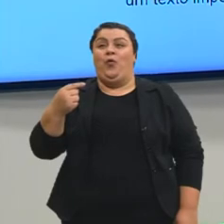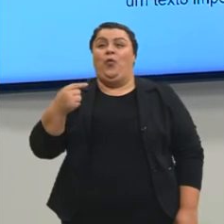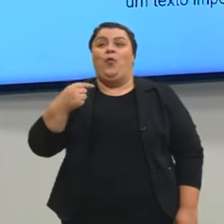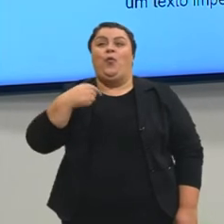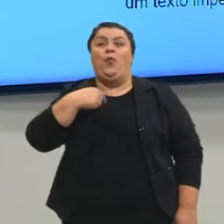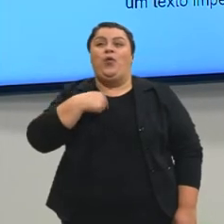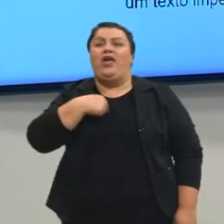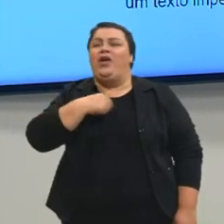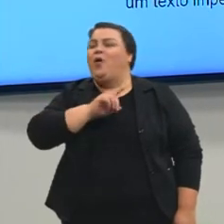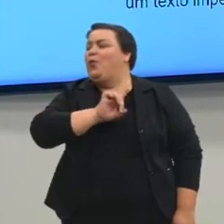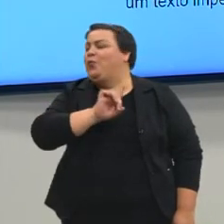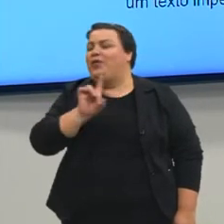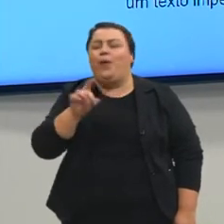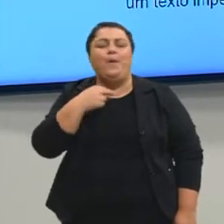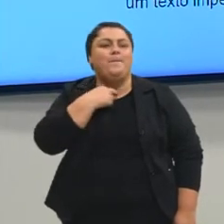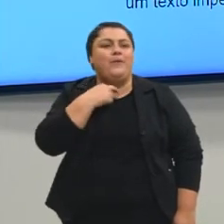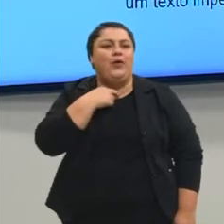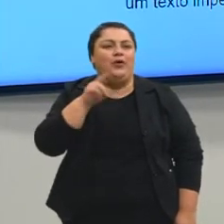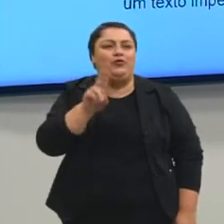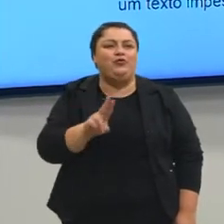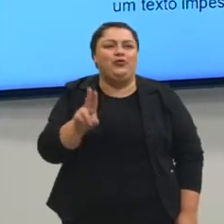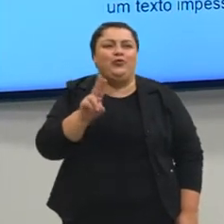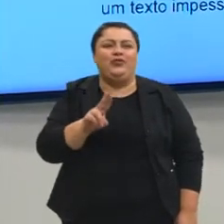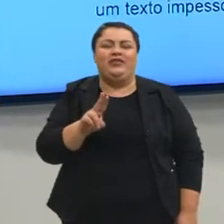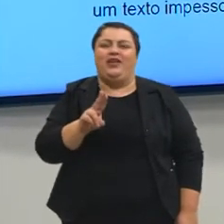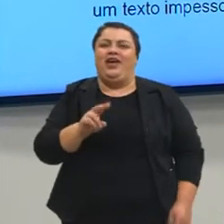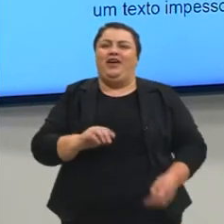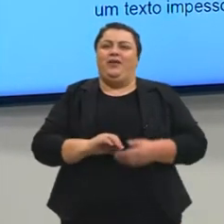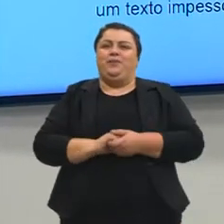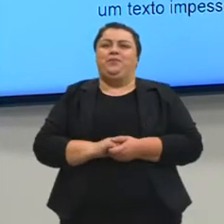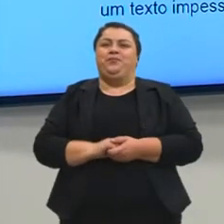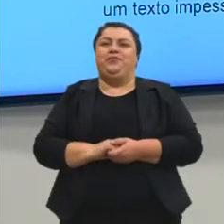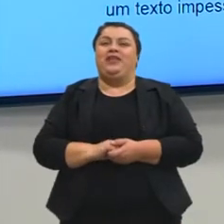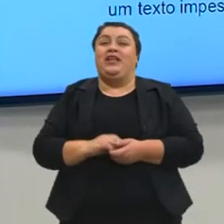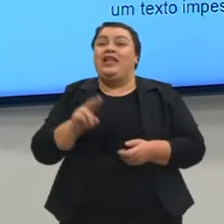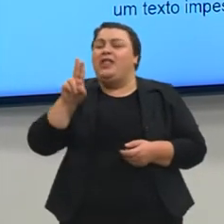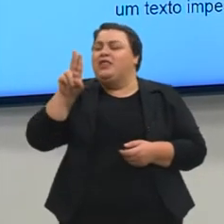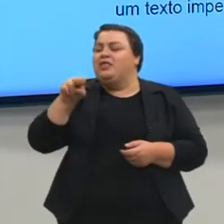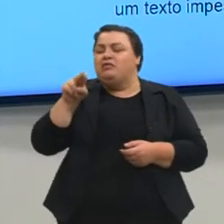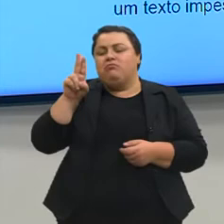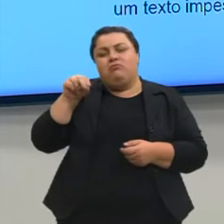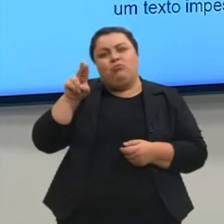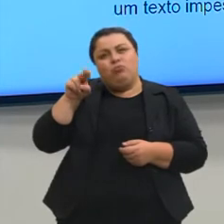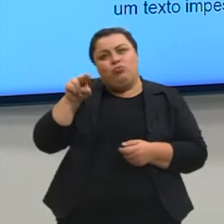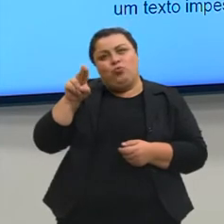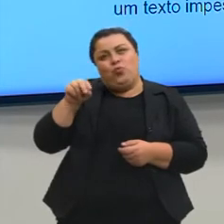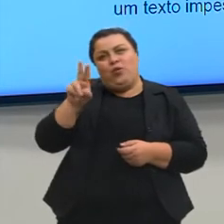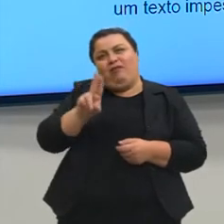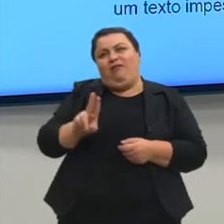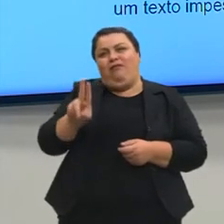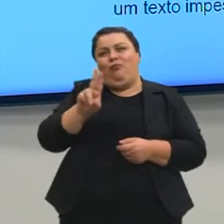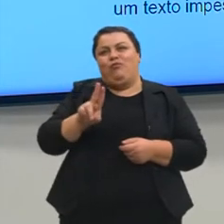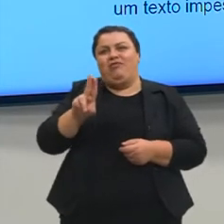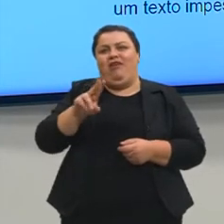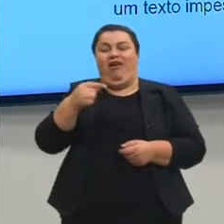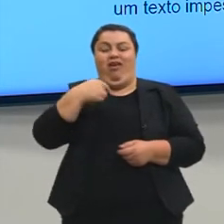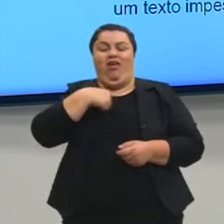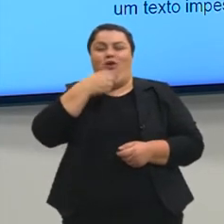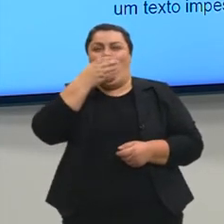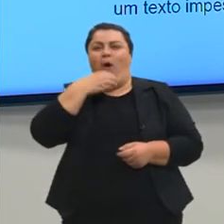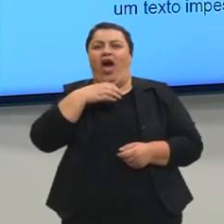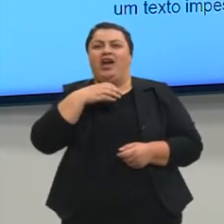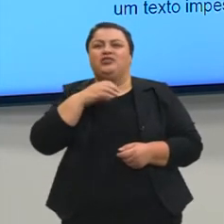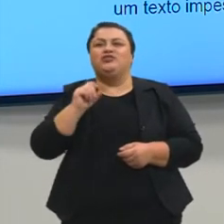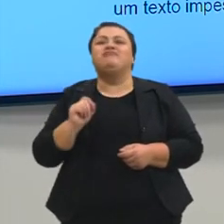o eu, a gente não usa e jamais, cara, a gente pode colocar isso aqui, que eu disse para vocês, eu acho